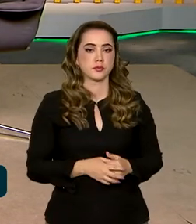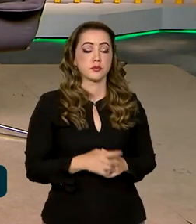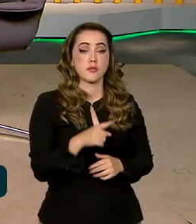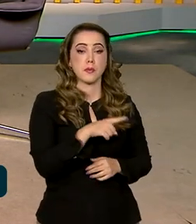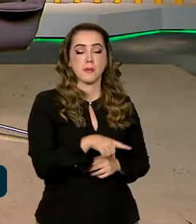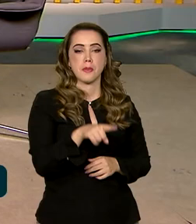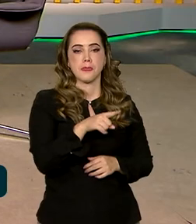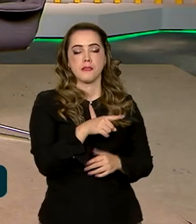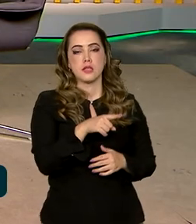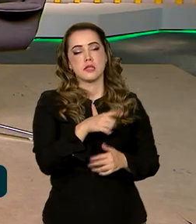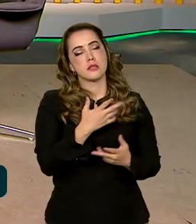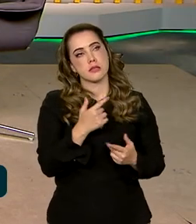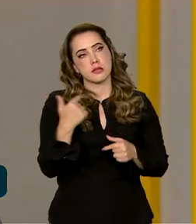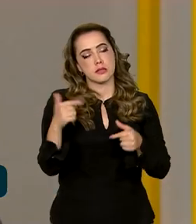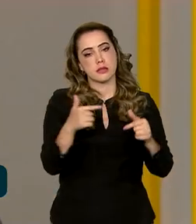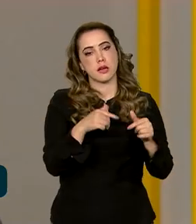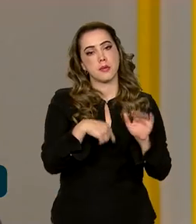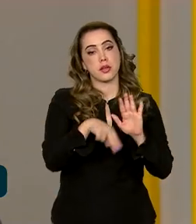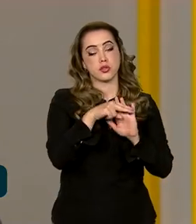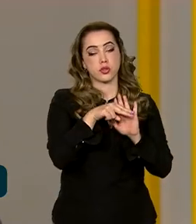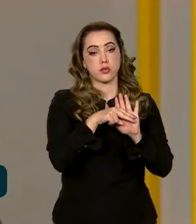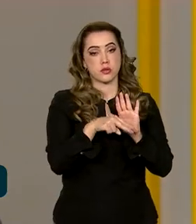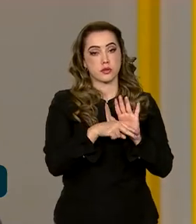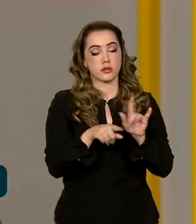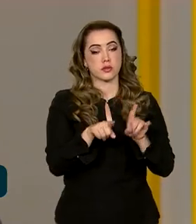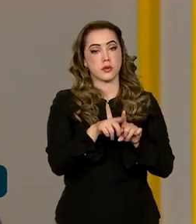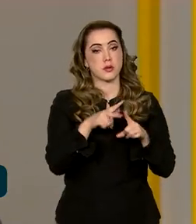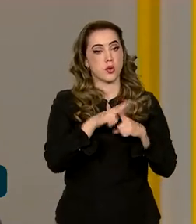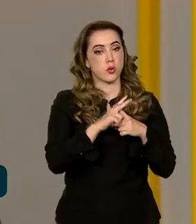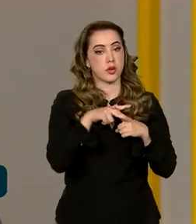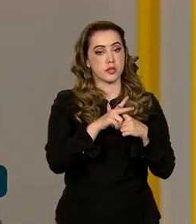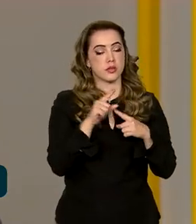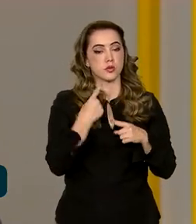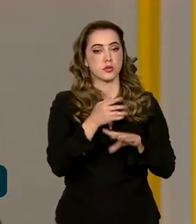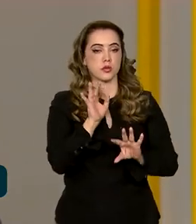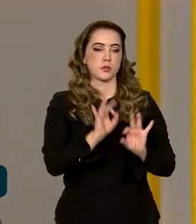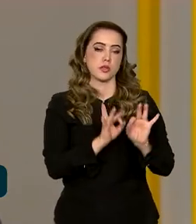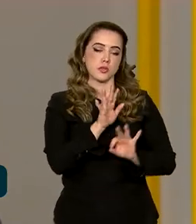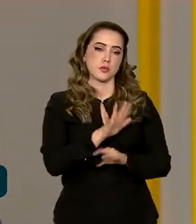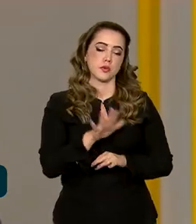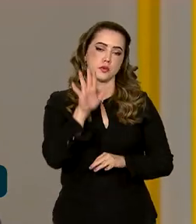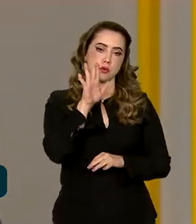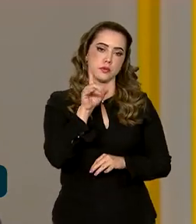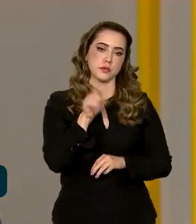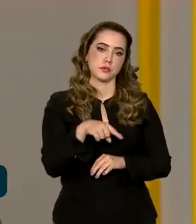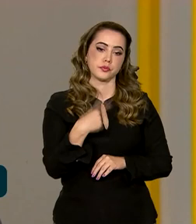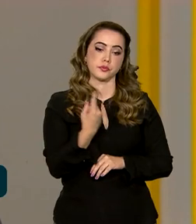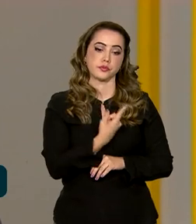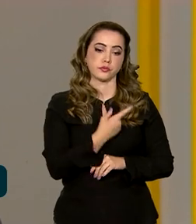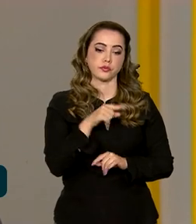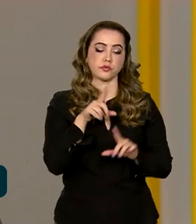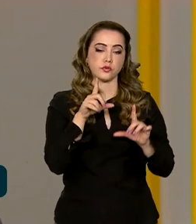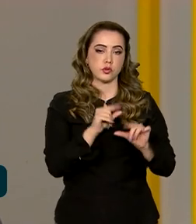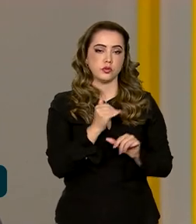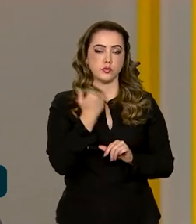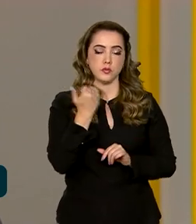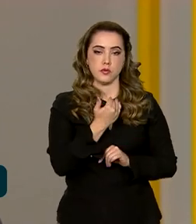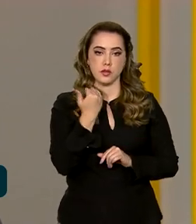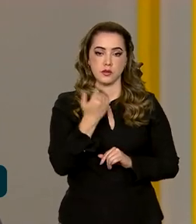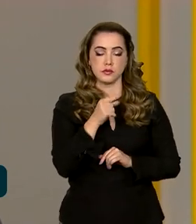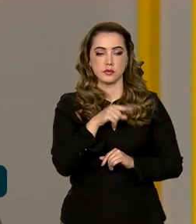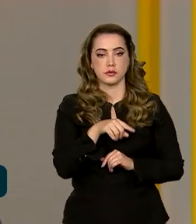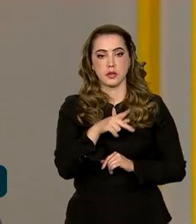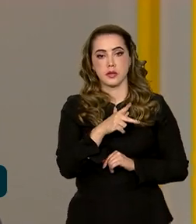ações que são ações regulatórias e também uma revisão no nosso Plano Nacional de Redução de Mortos do Trânsito, o Pena Trans.